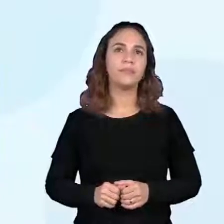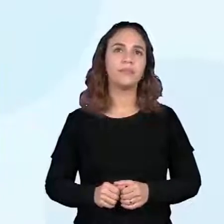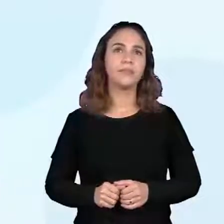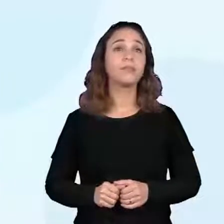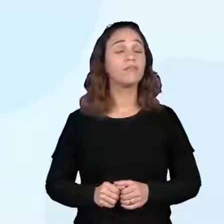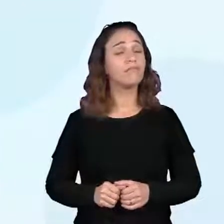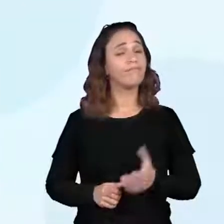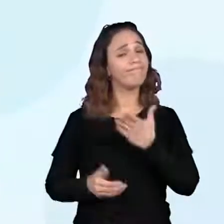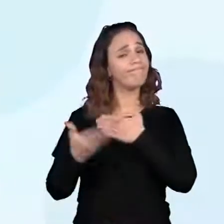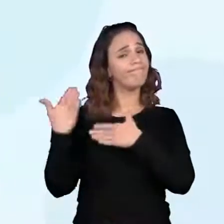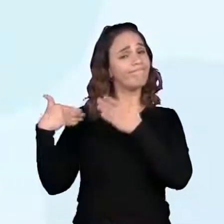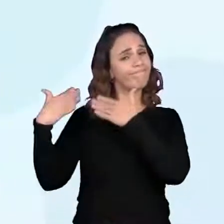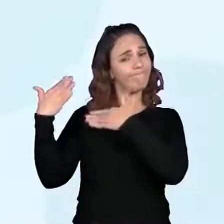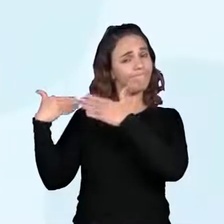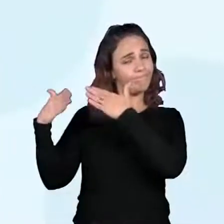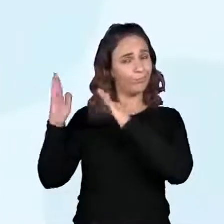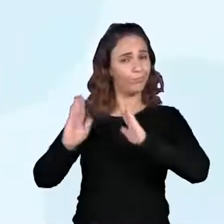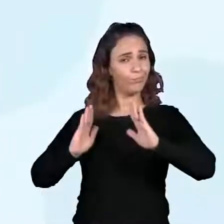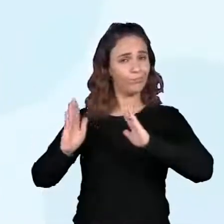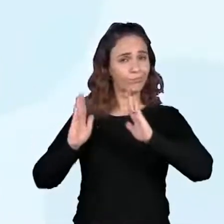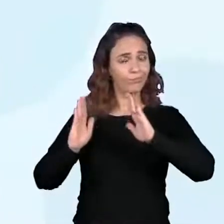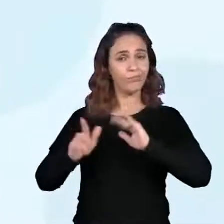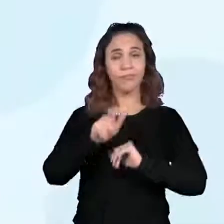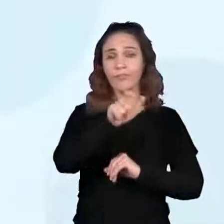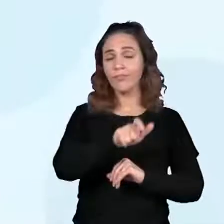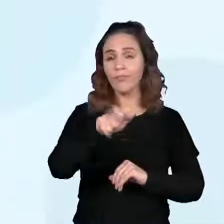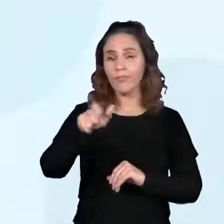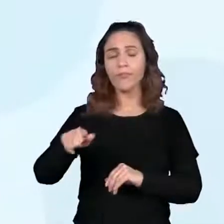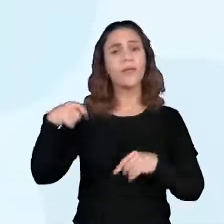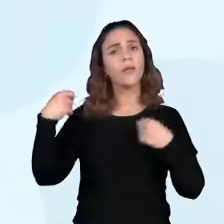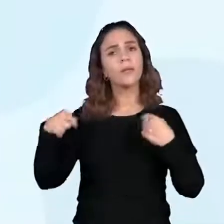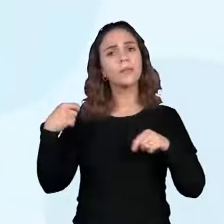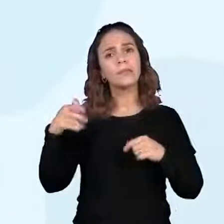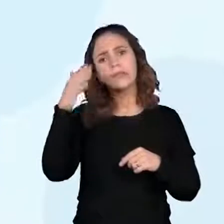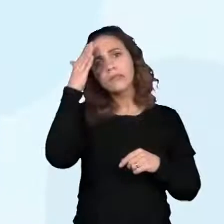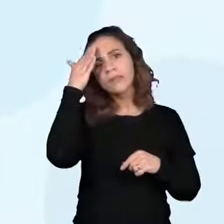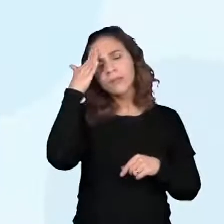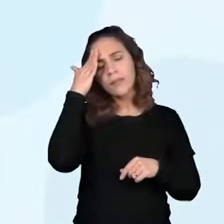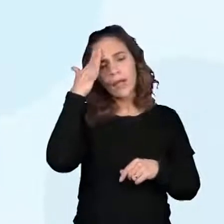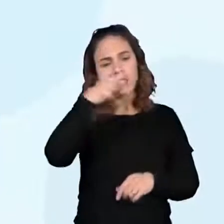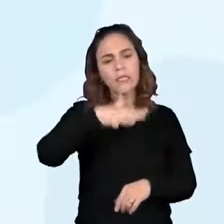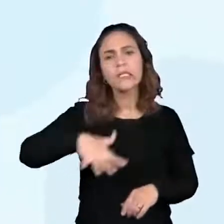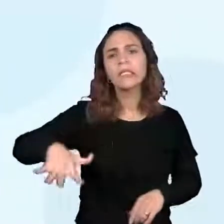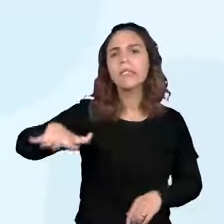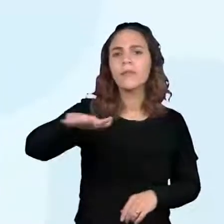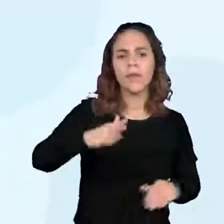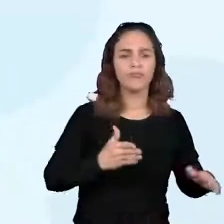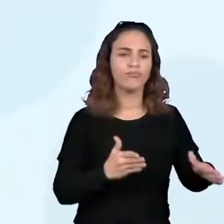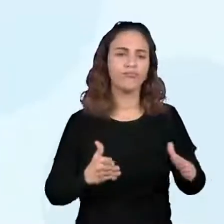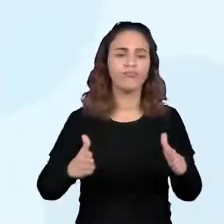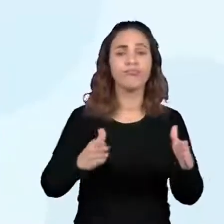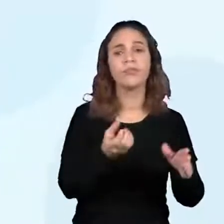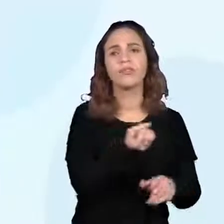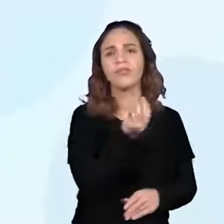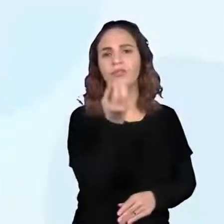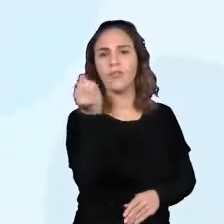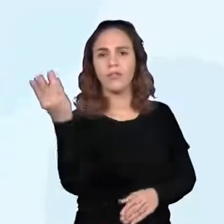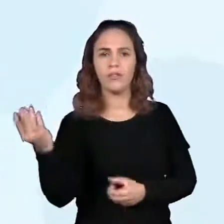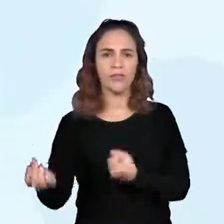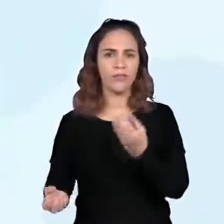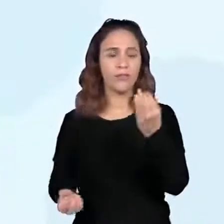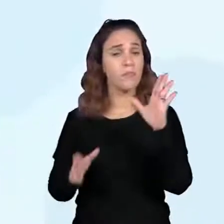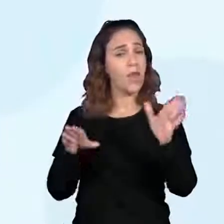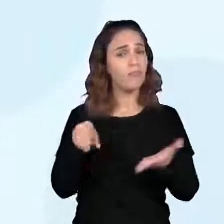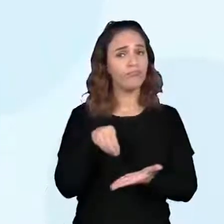Houve uma época em que os povos precisavam se orientar pelo espaço, em viagens, mas não tinham